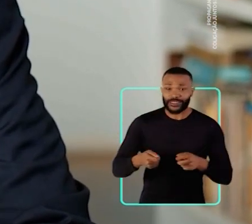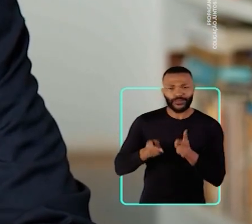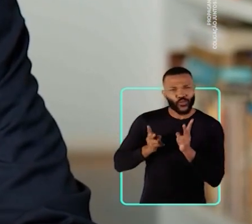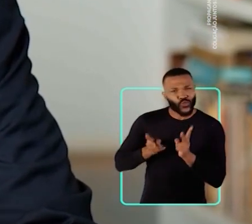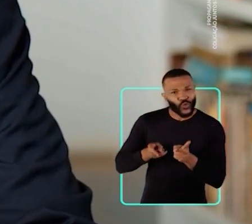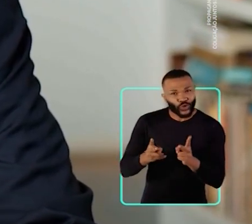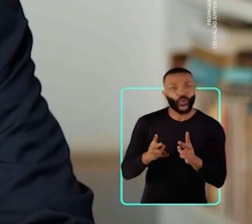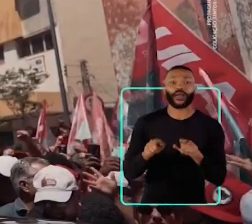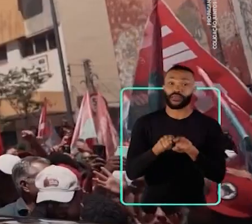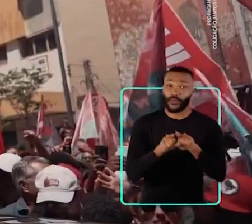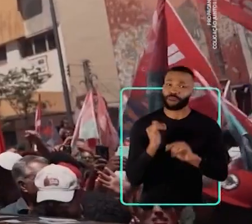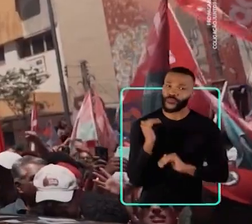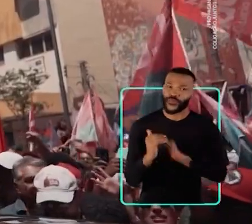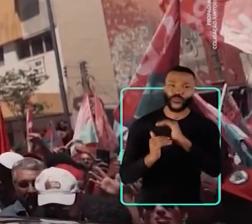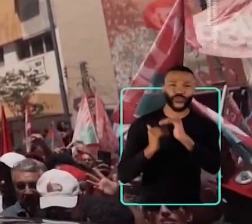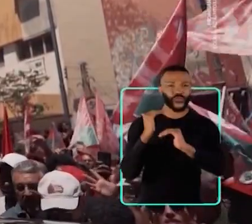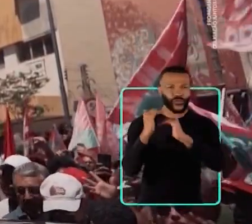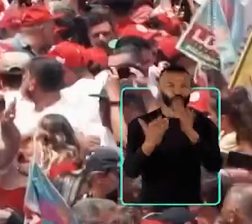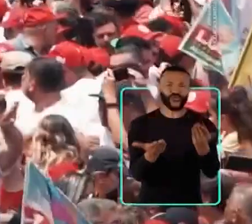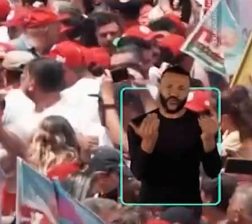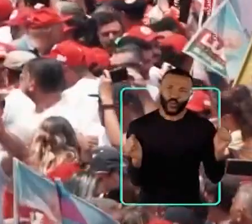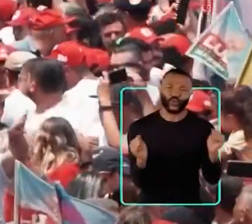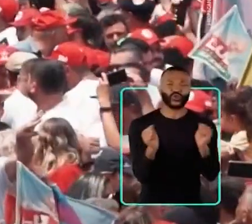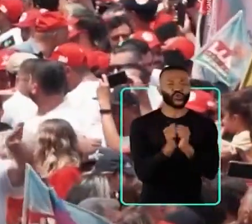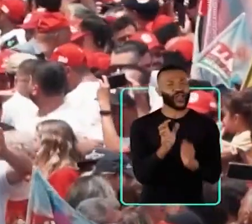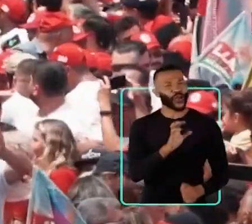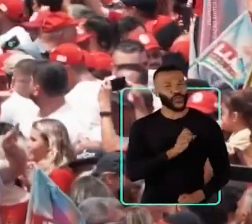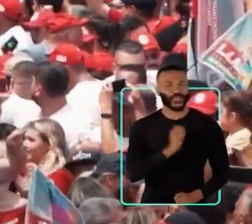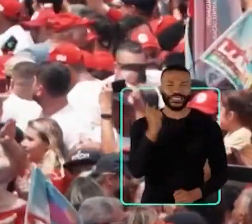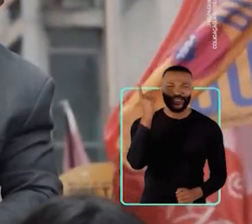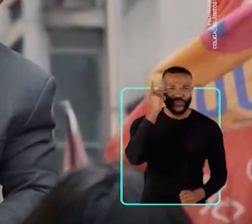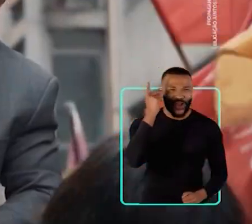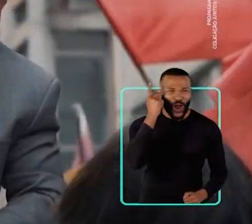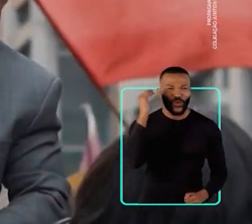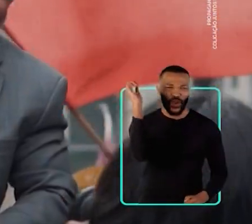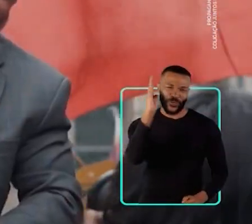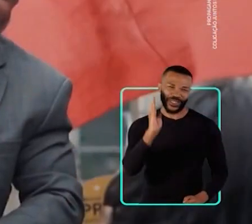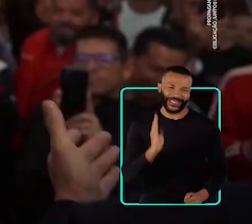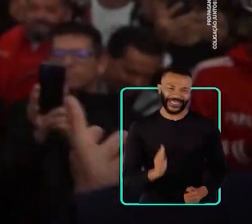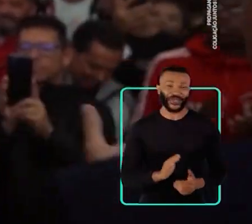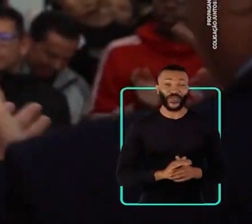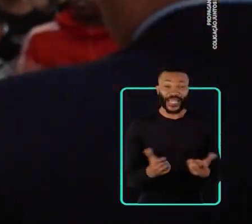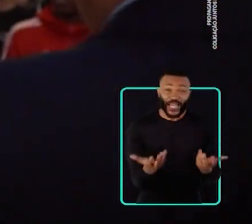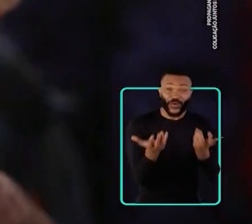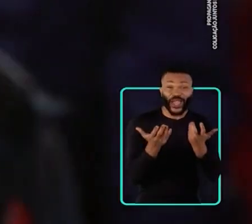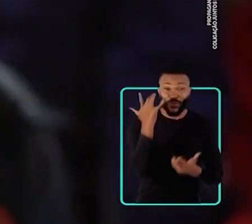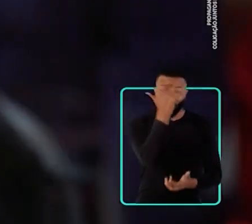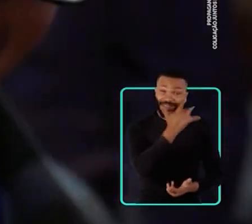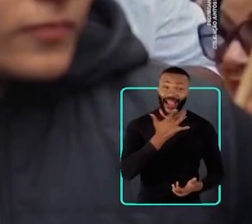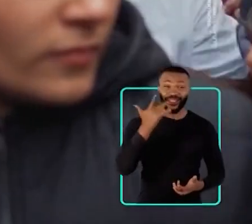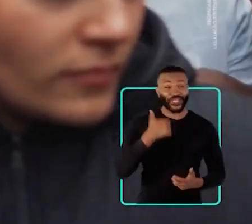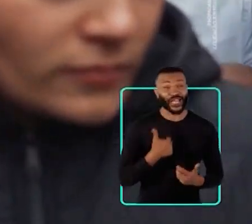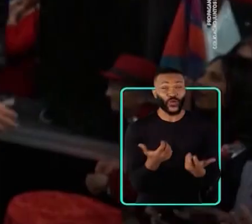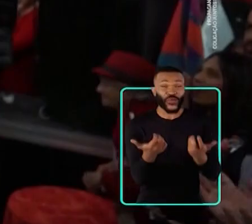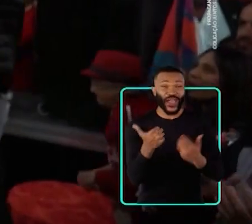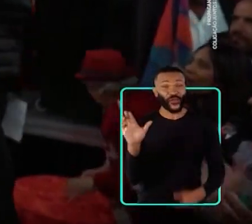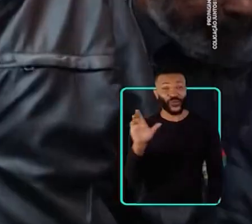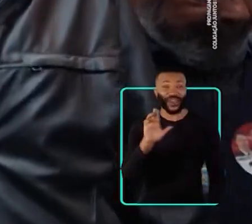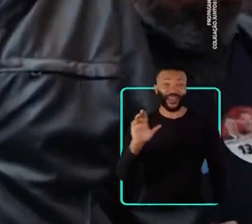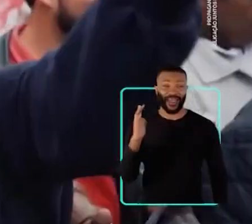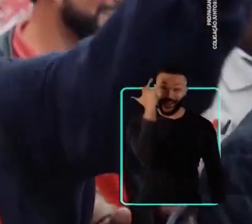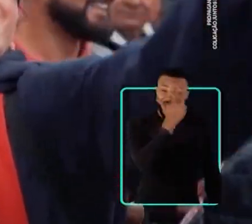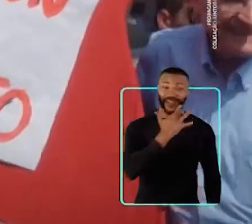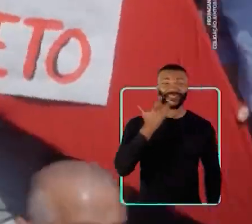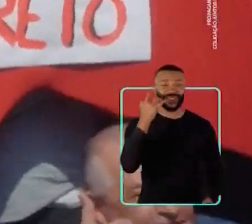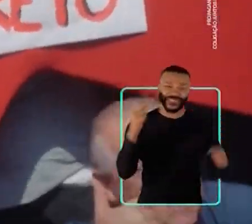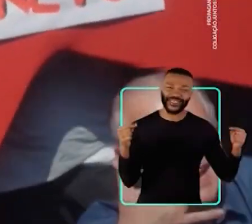preservadas e ampliadas. Vem comigo, por amor a São Paulo, por amor ao Brasil. Eu quero andar de aê, eu quero